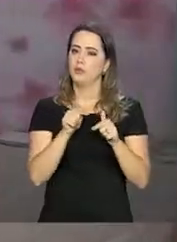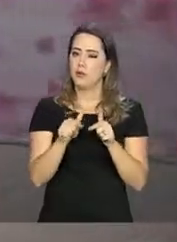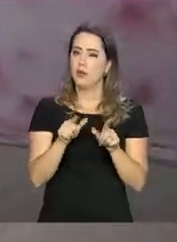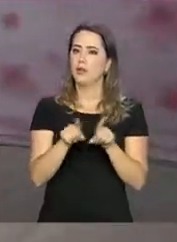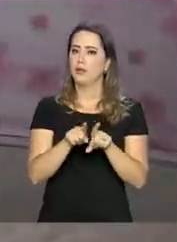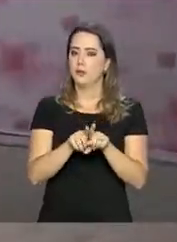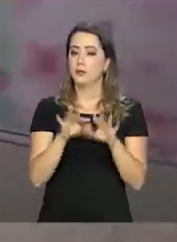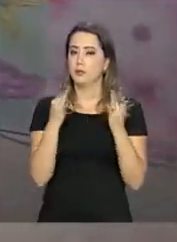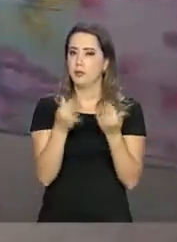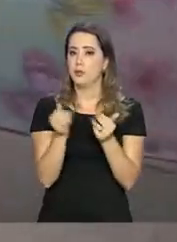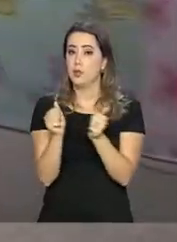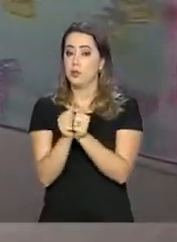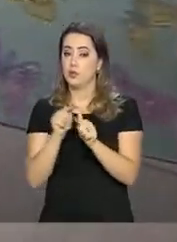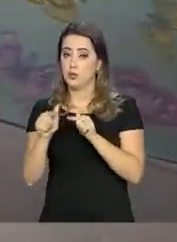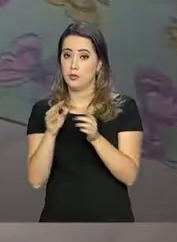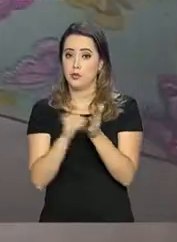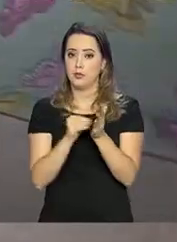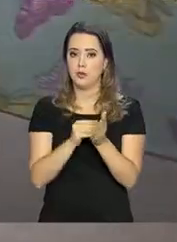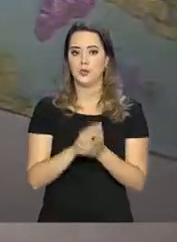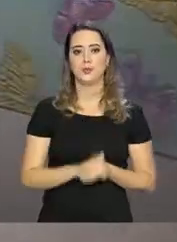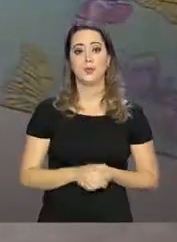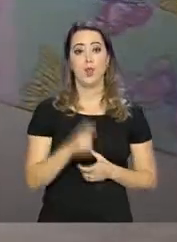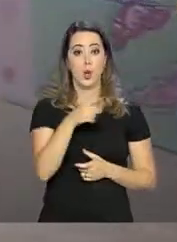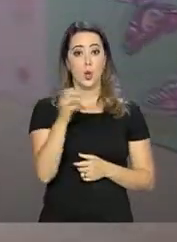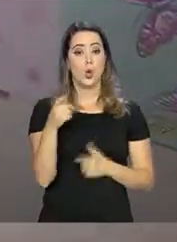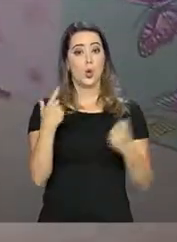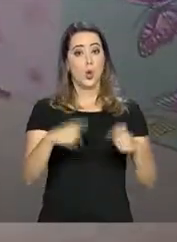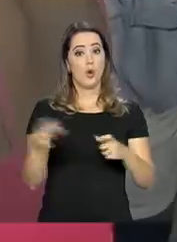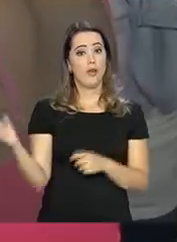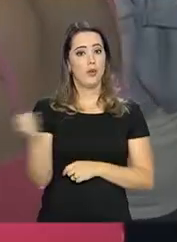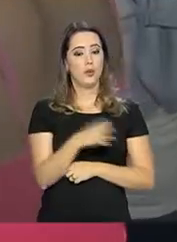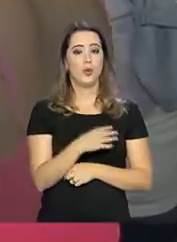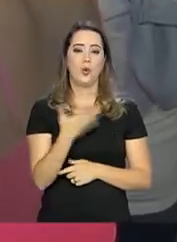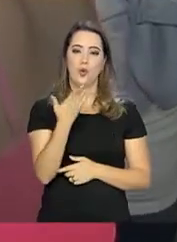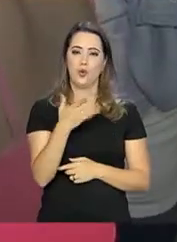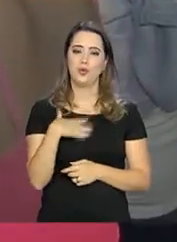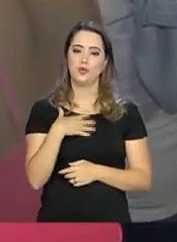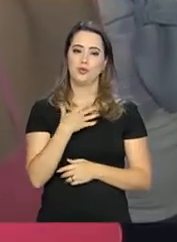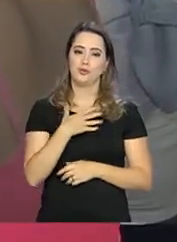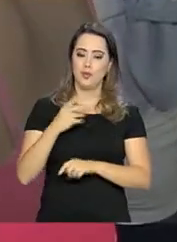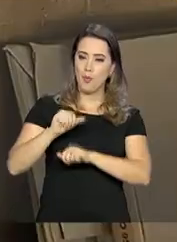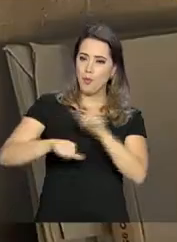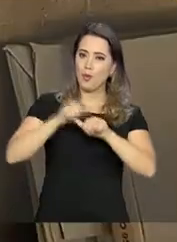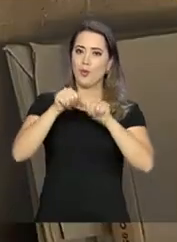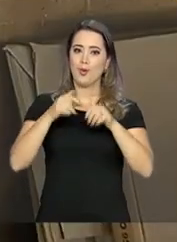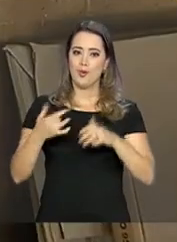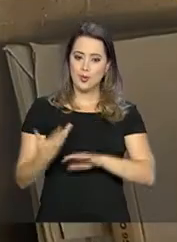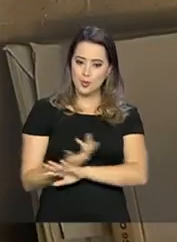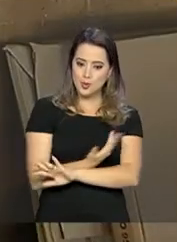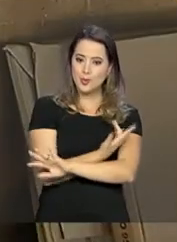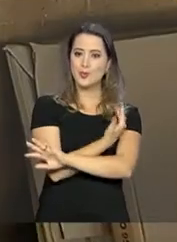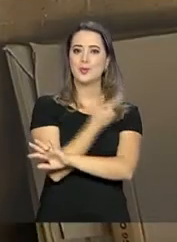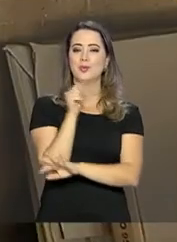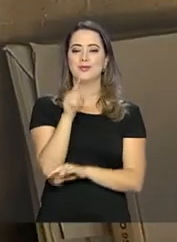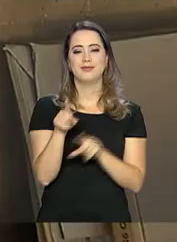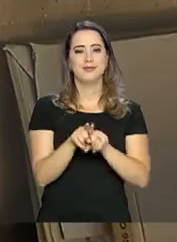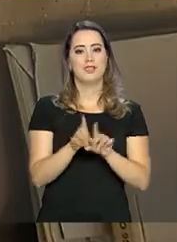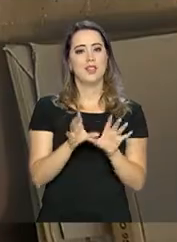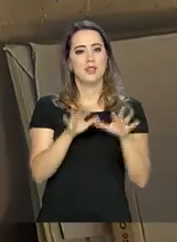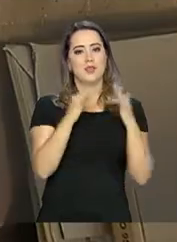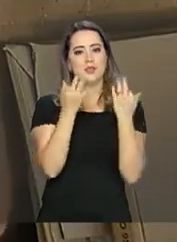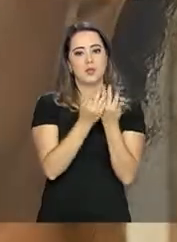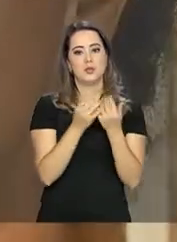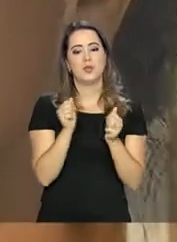e um espaço para descansar. A primeira noite no local renovou as energias. Para a Rosemary e a família,